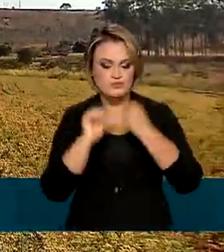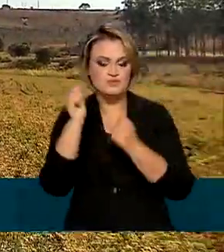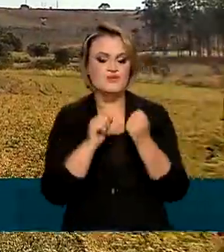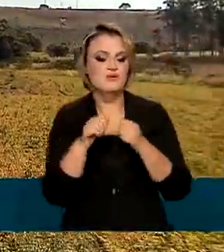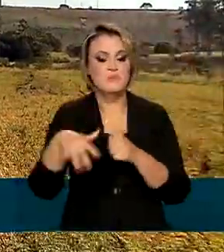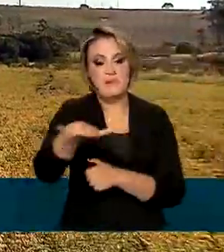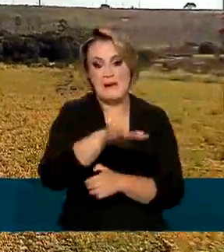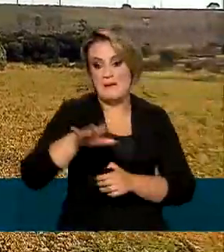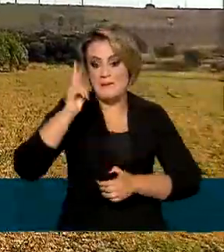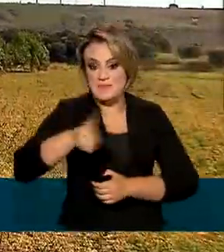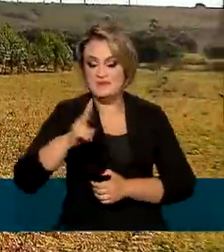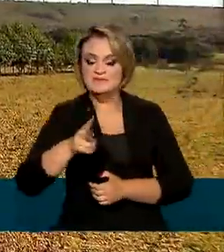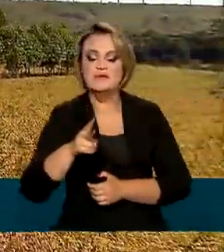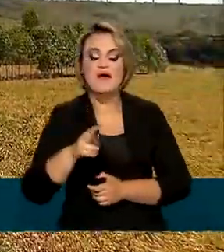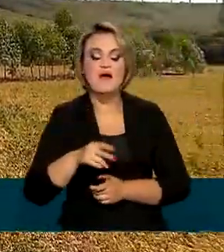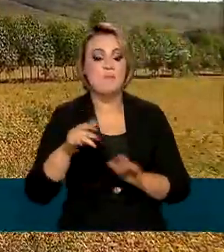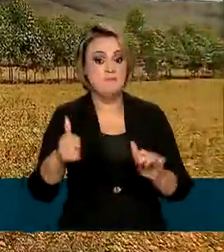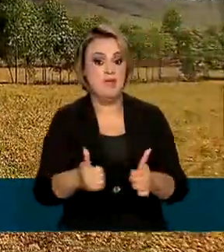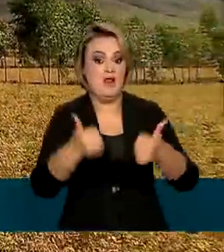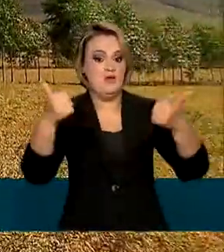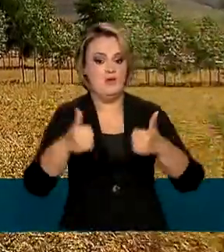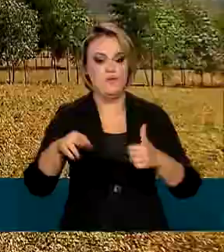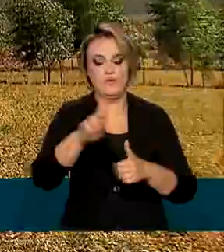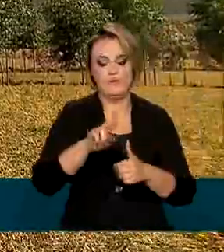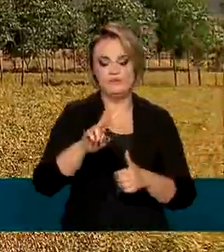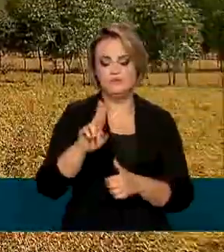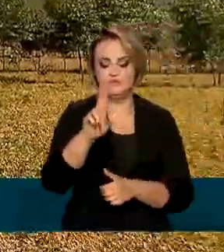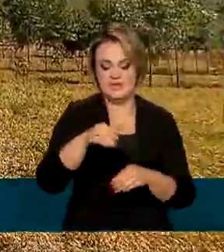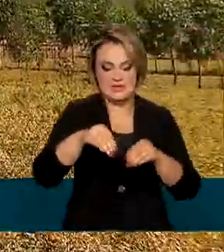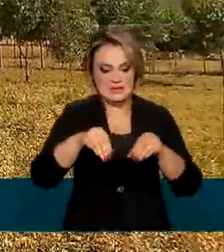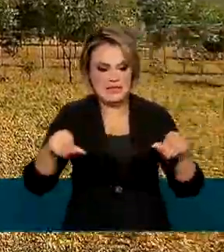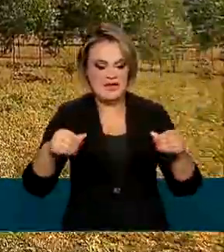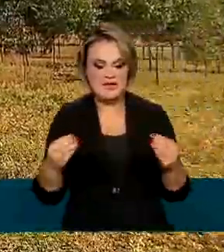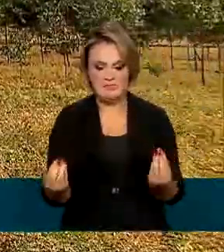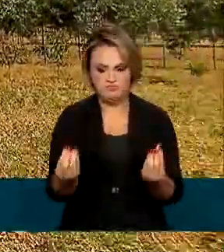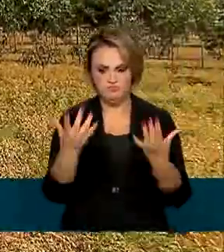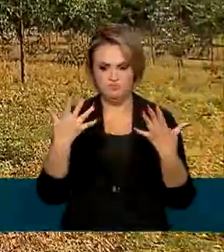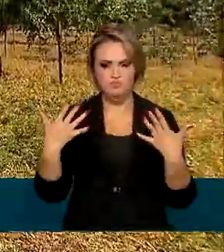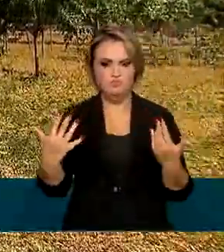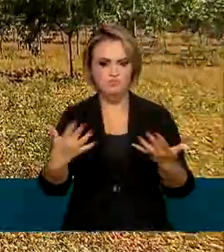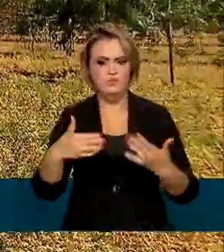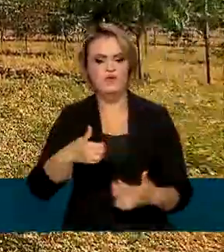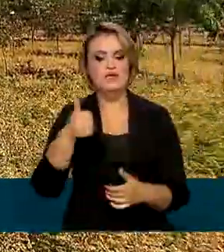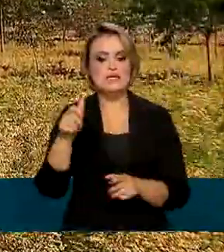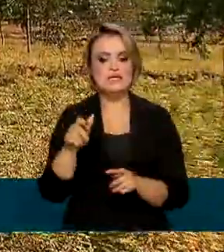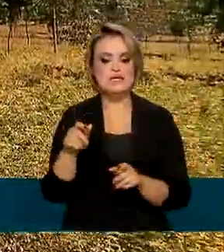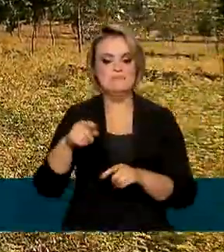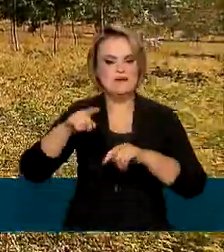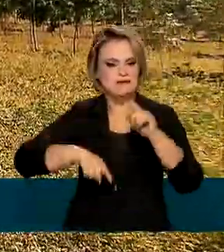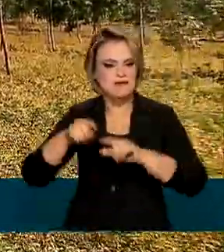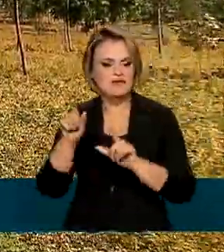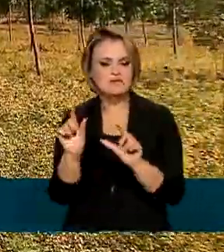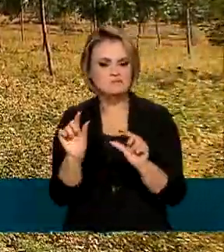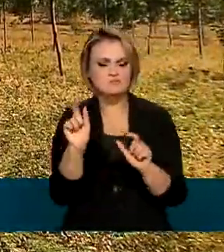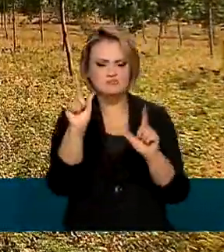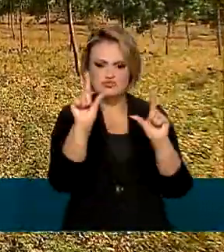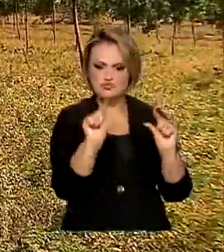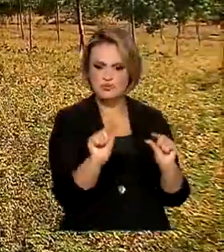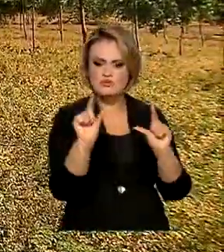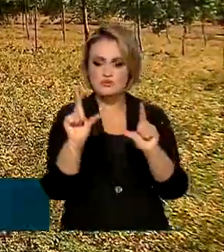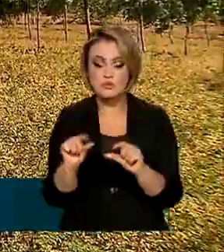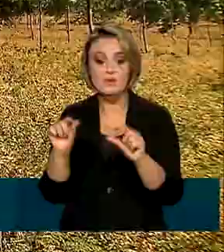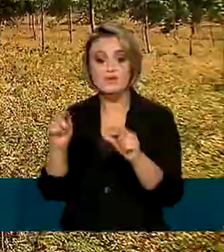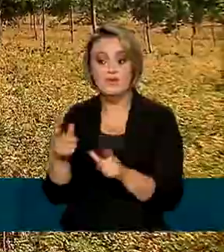uma mesma área otimiza o uso da terra, aumenta a produtividade com o uso racional de insumos, gerando mais